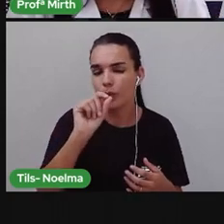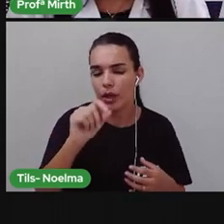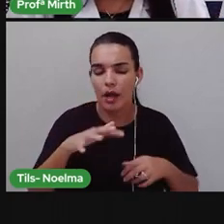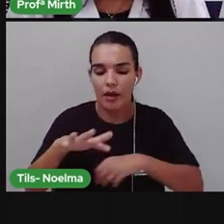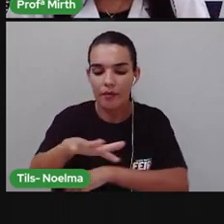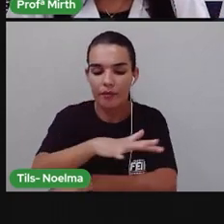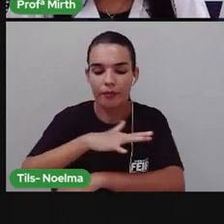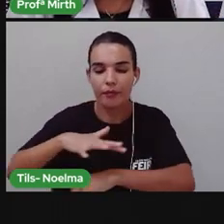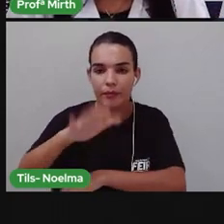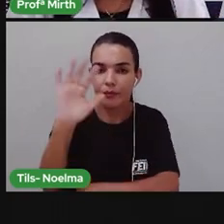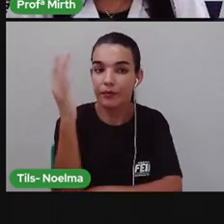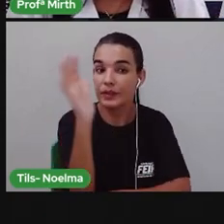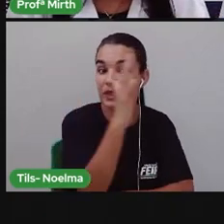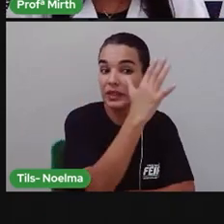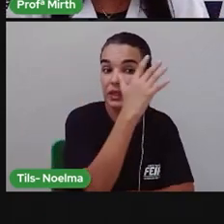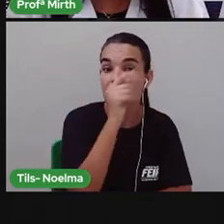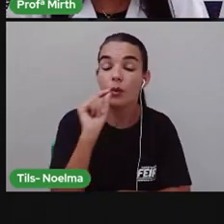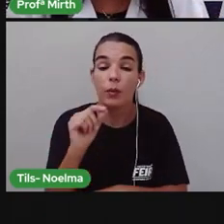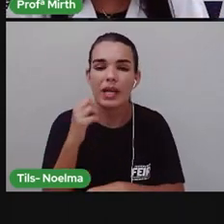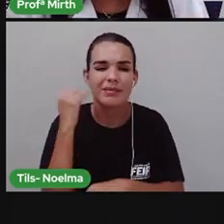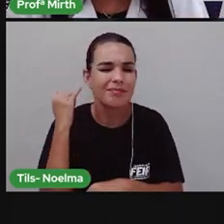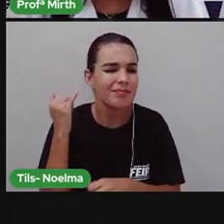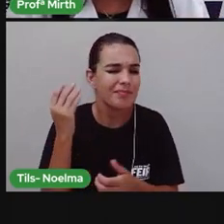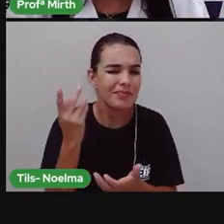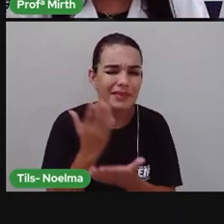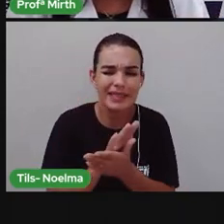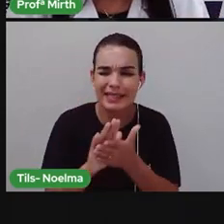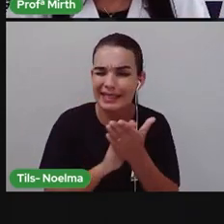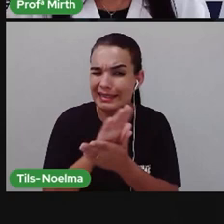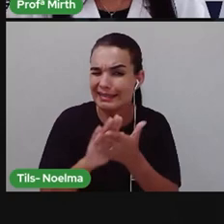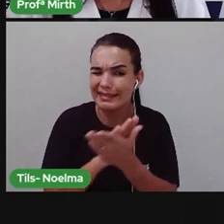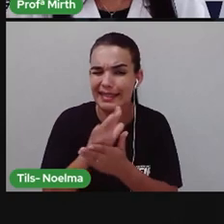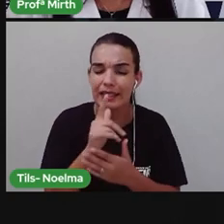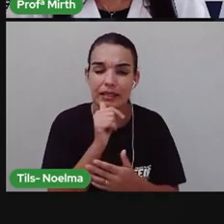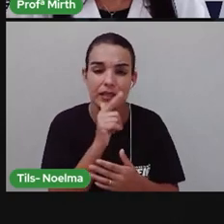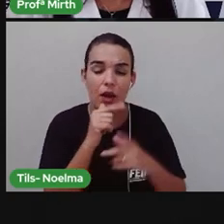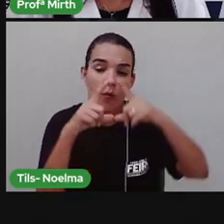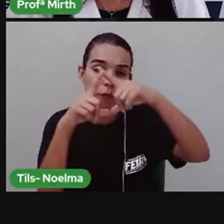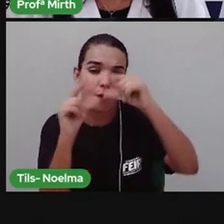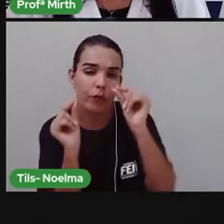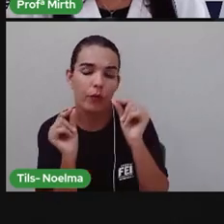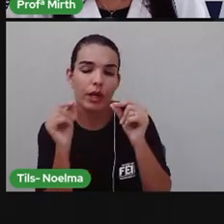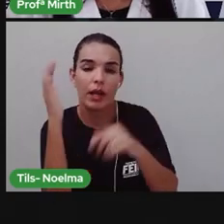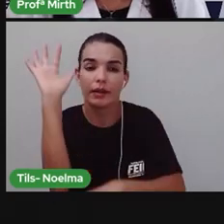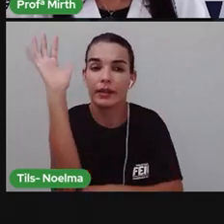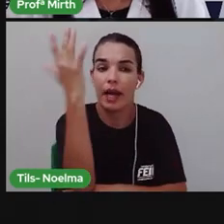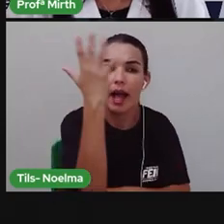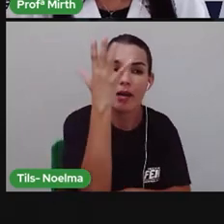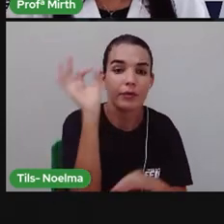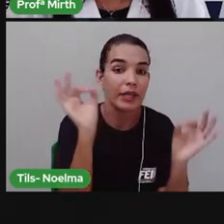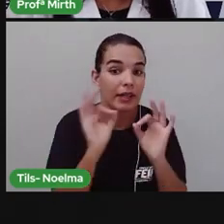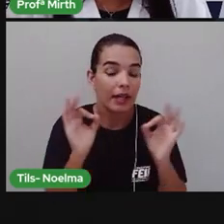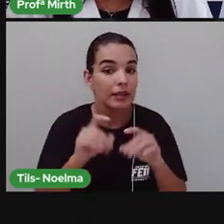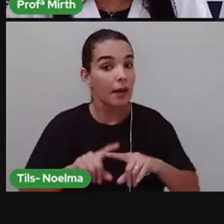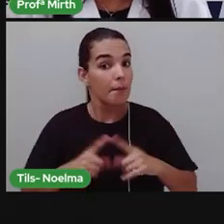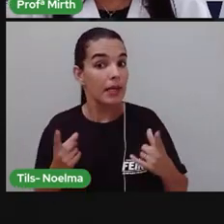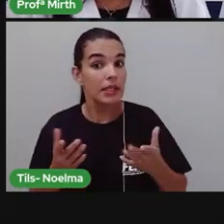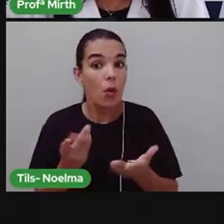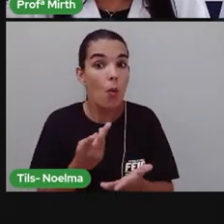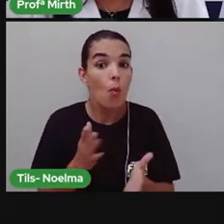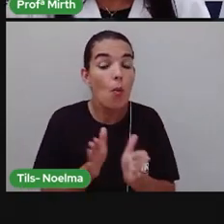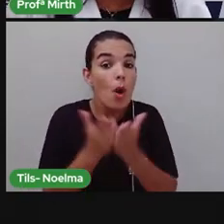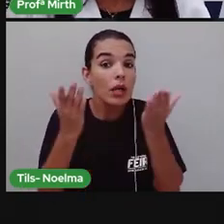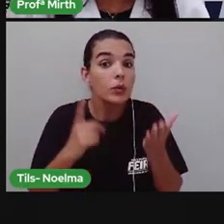bastante seca, né? Com espinhos E pouquíssimas folhas No entanto Quando ocorrem as chuvas Elas se